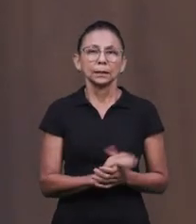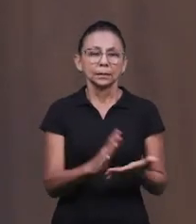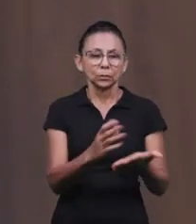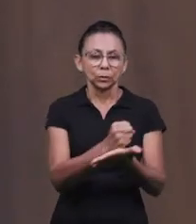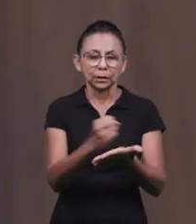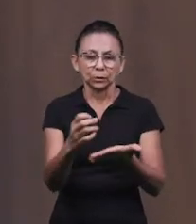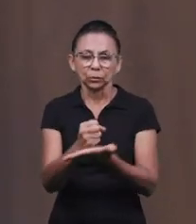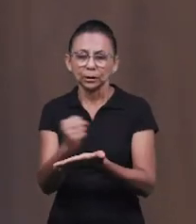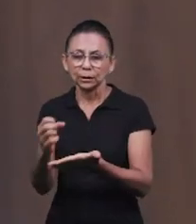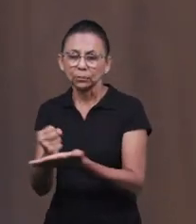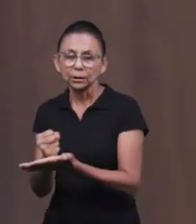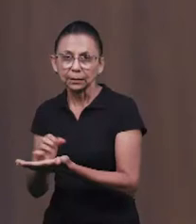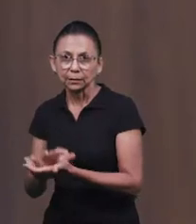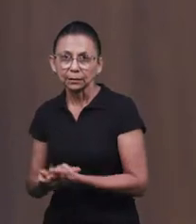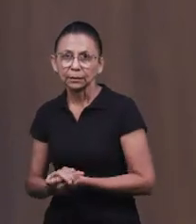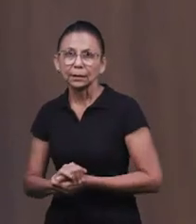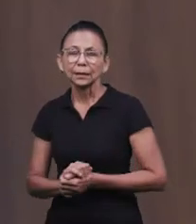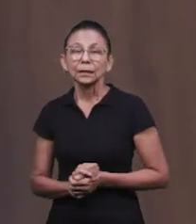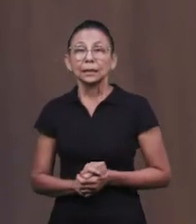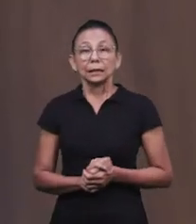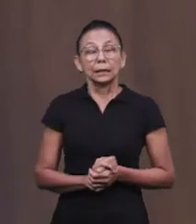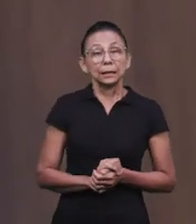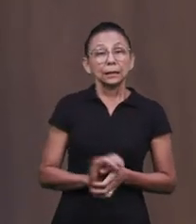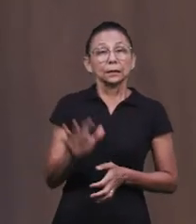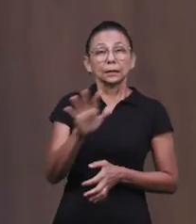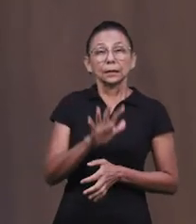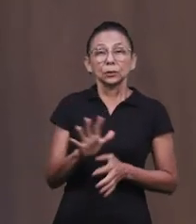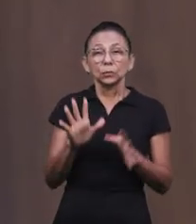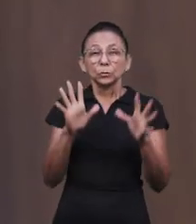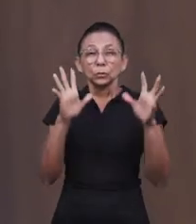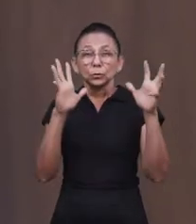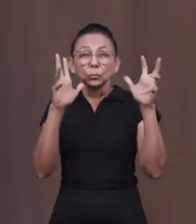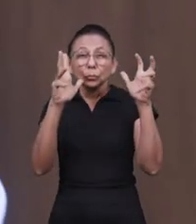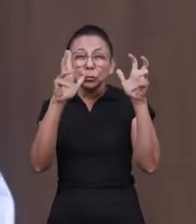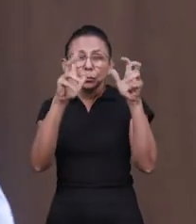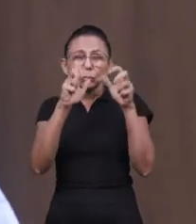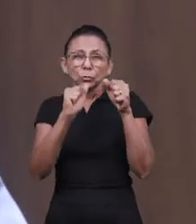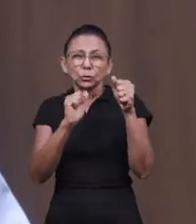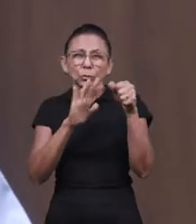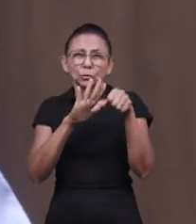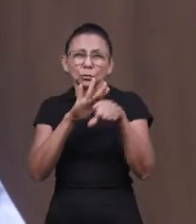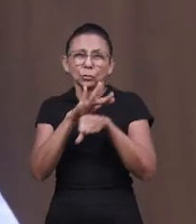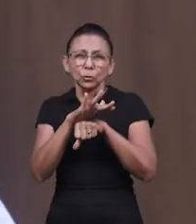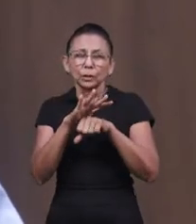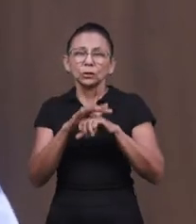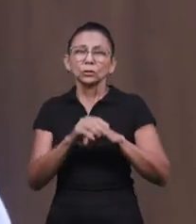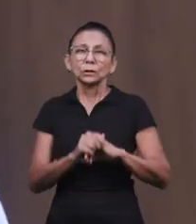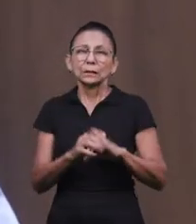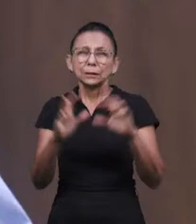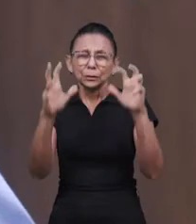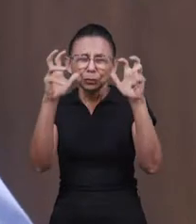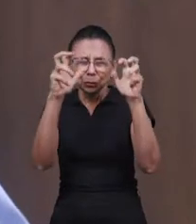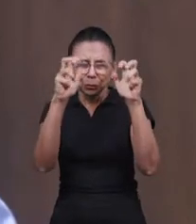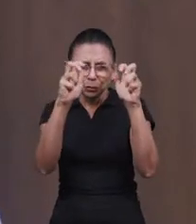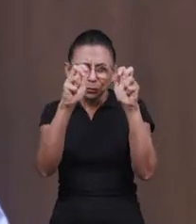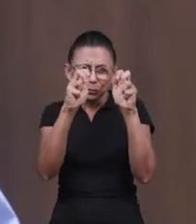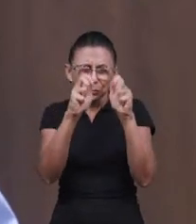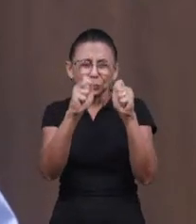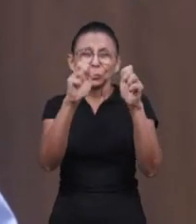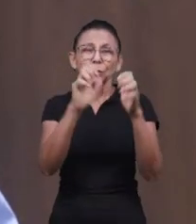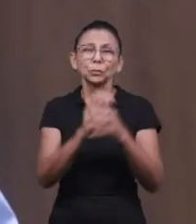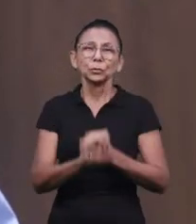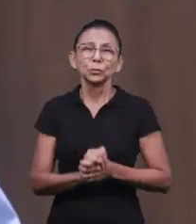muito escuras, a ausência de luz dava para eles o entendimento que seria possível encontrar os mortos.